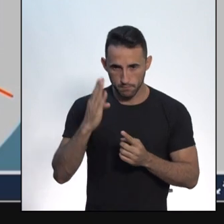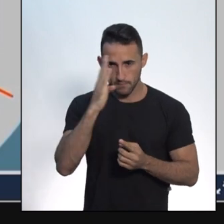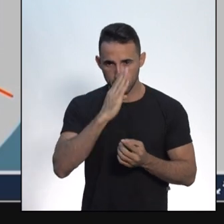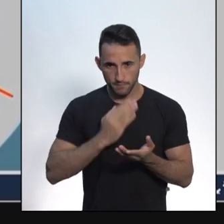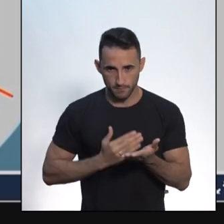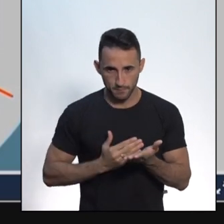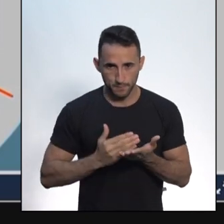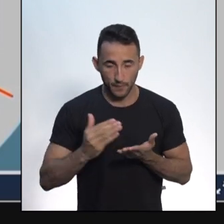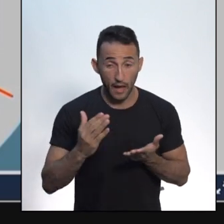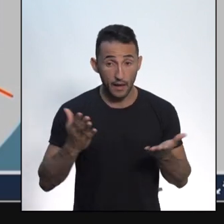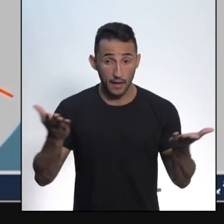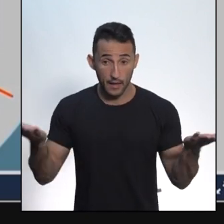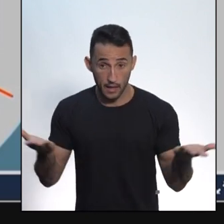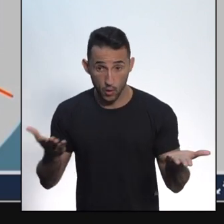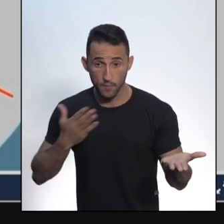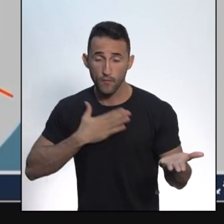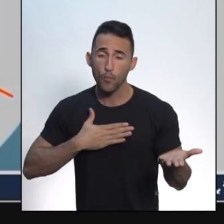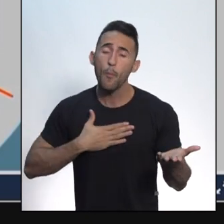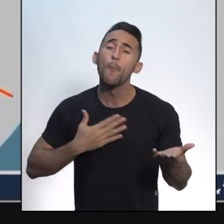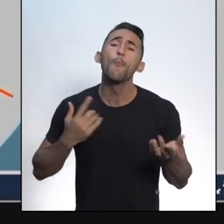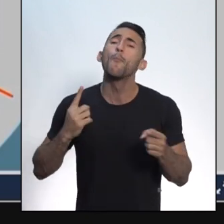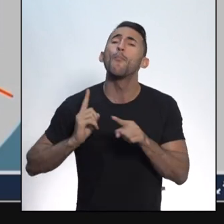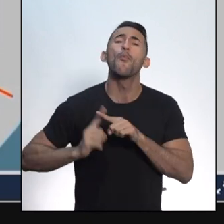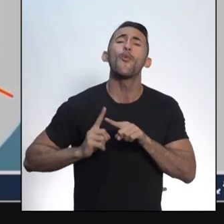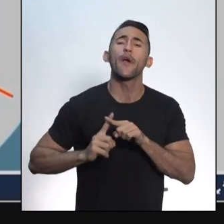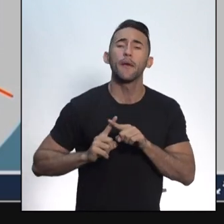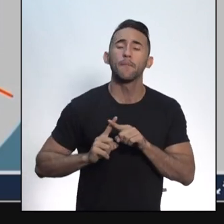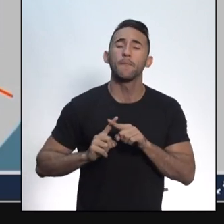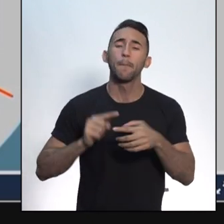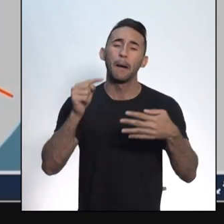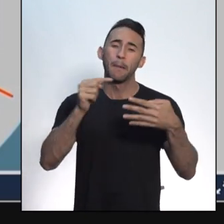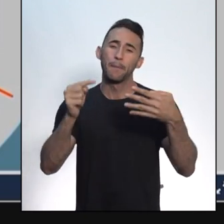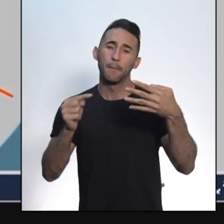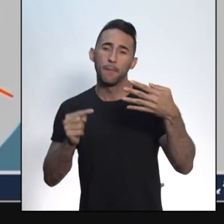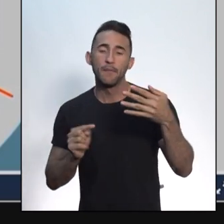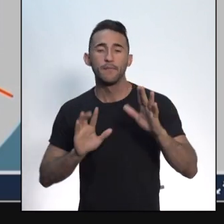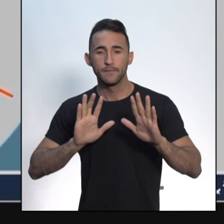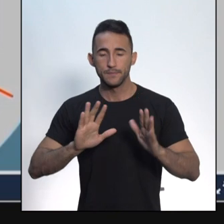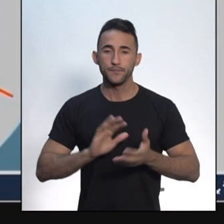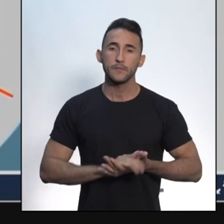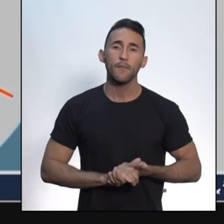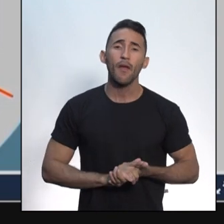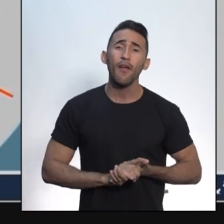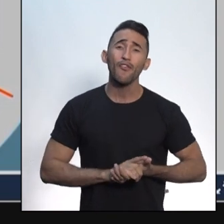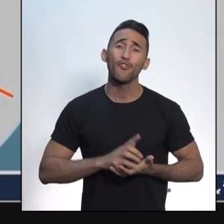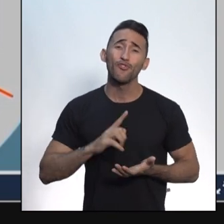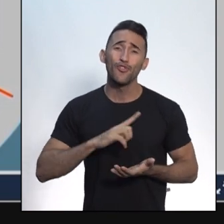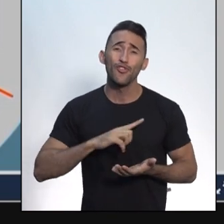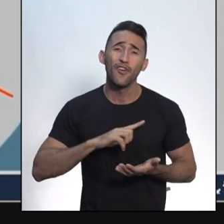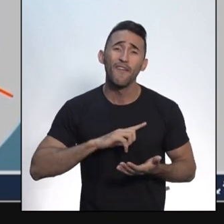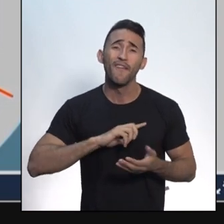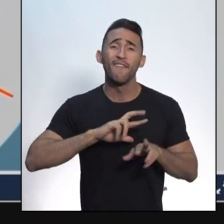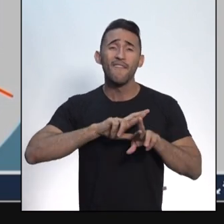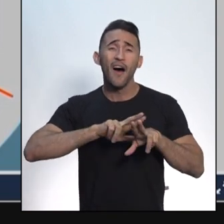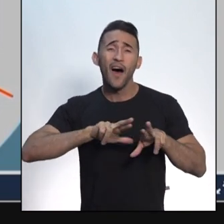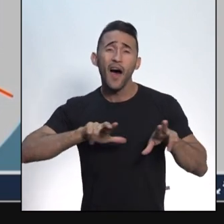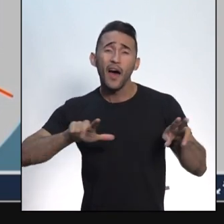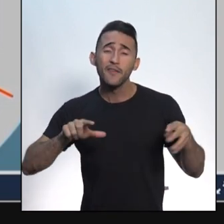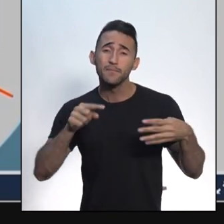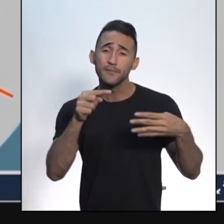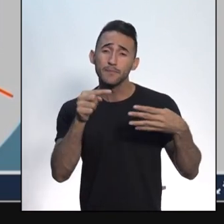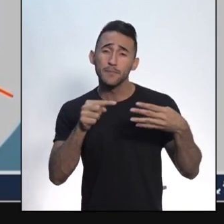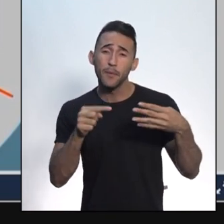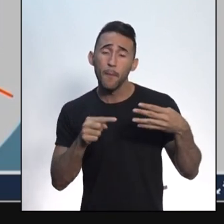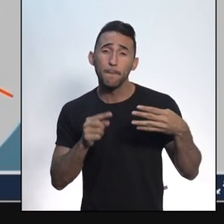brasileira. Vamos entender os motivos disso. Bom, havia uma série de pontos que o Brasil